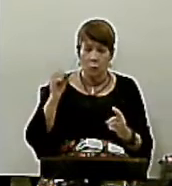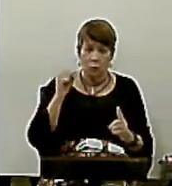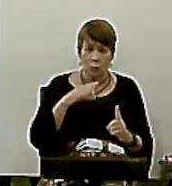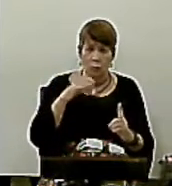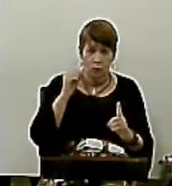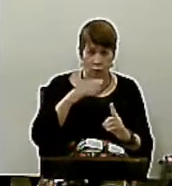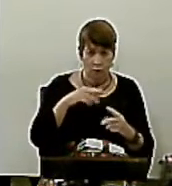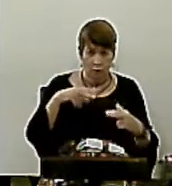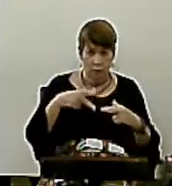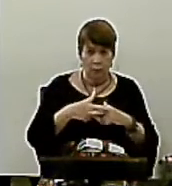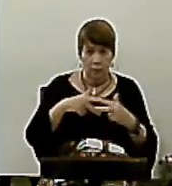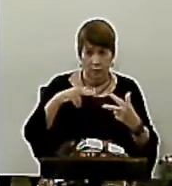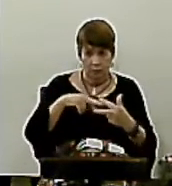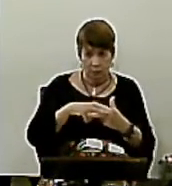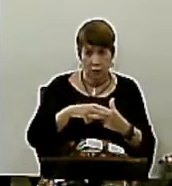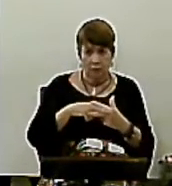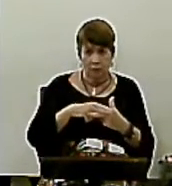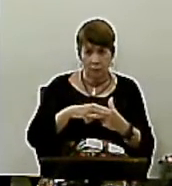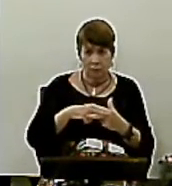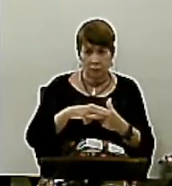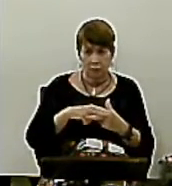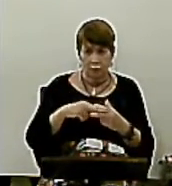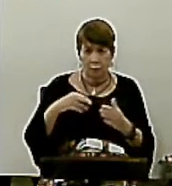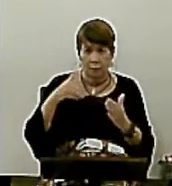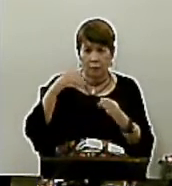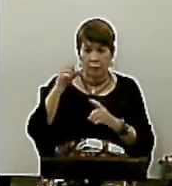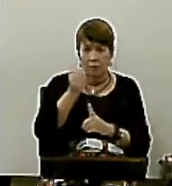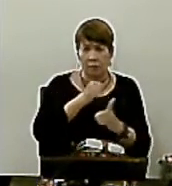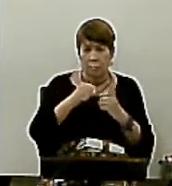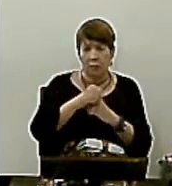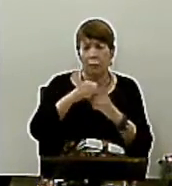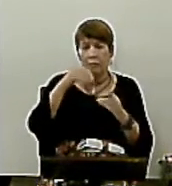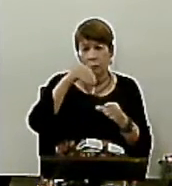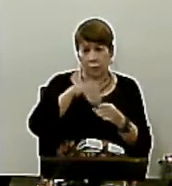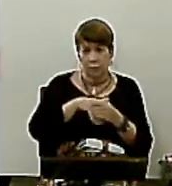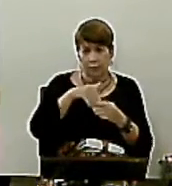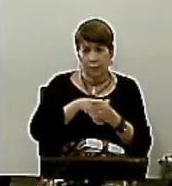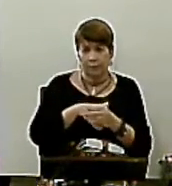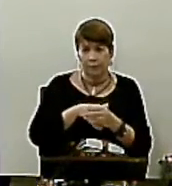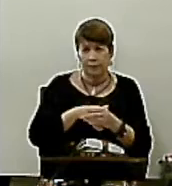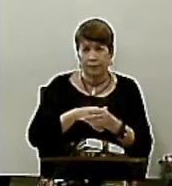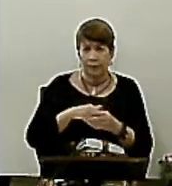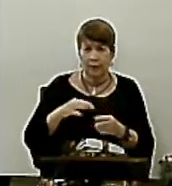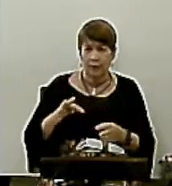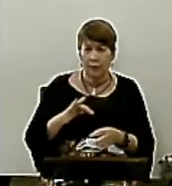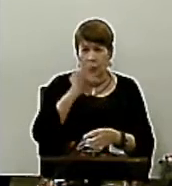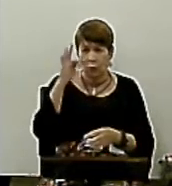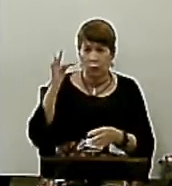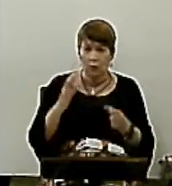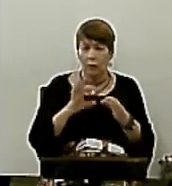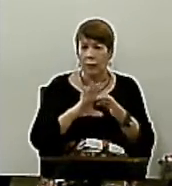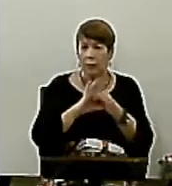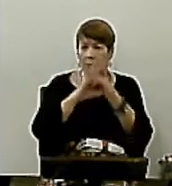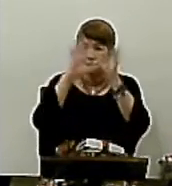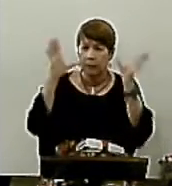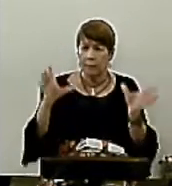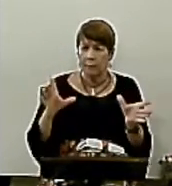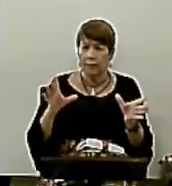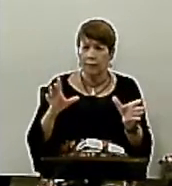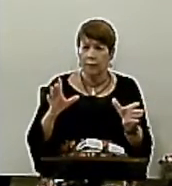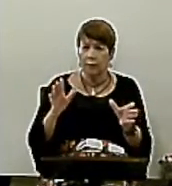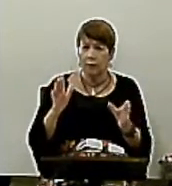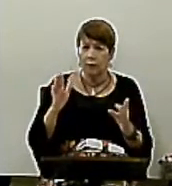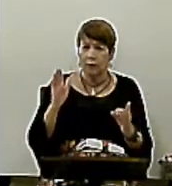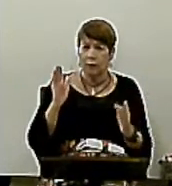briga de classes dentro da sociedade. Dentro da teologia, o teólogo da libertação defende a